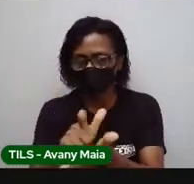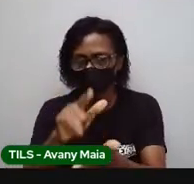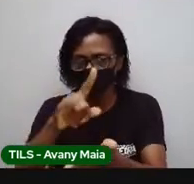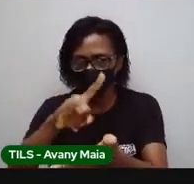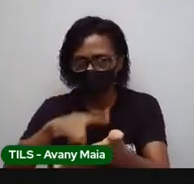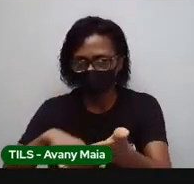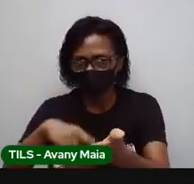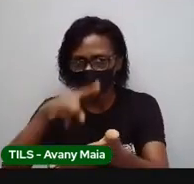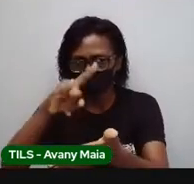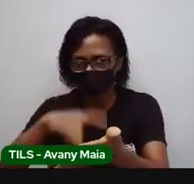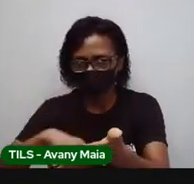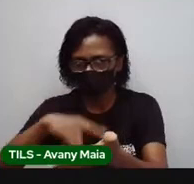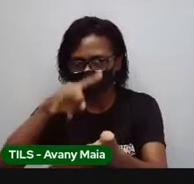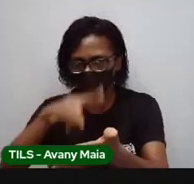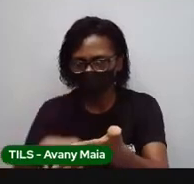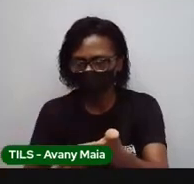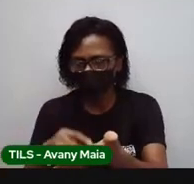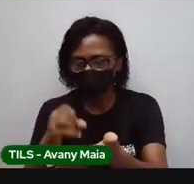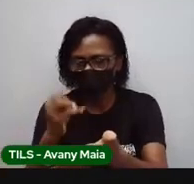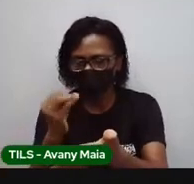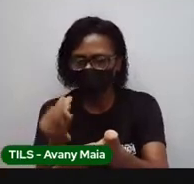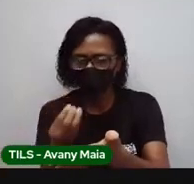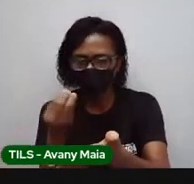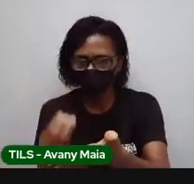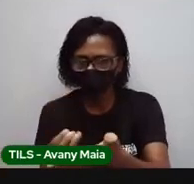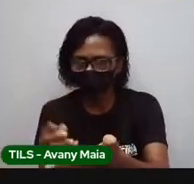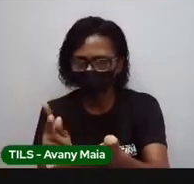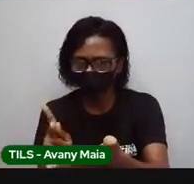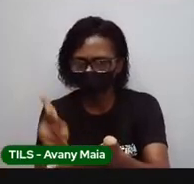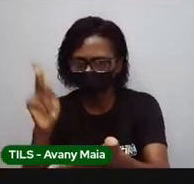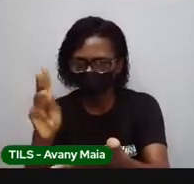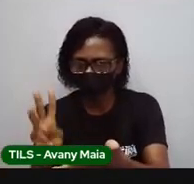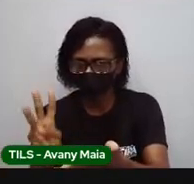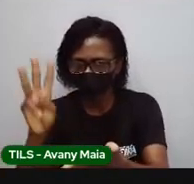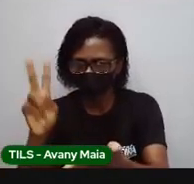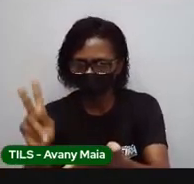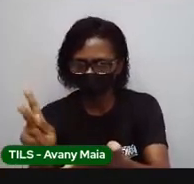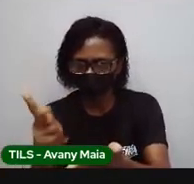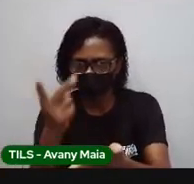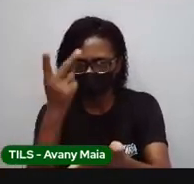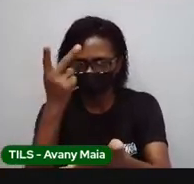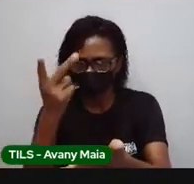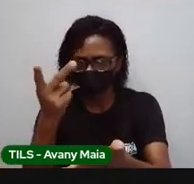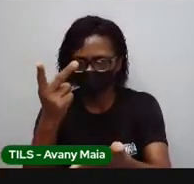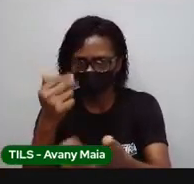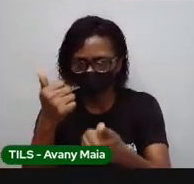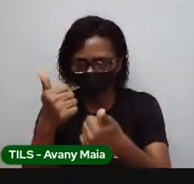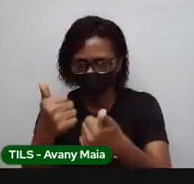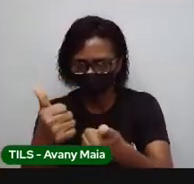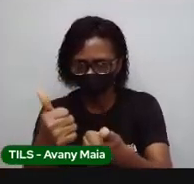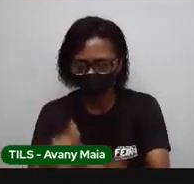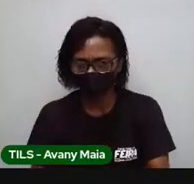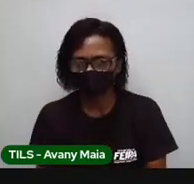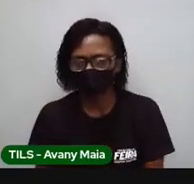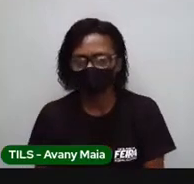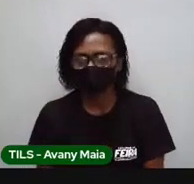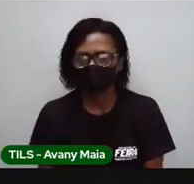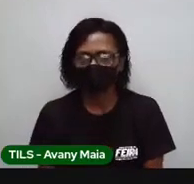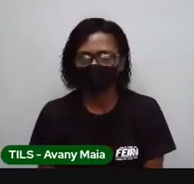aparecem em quilowatts, hora. Certo? Então, é só você acompanhar os sentidos